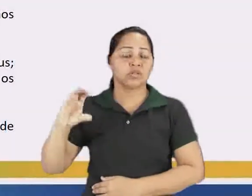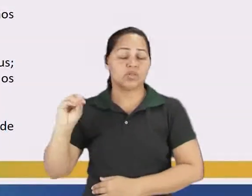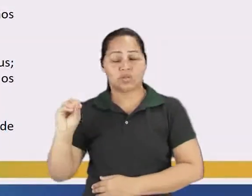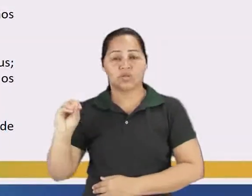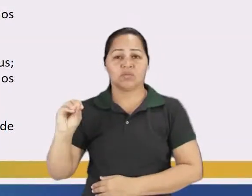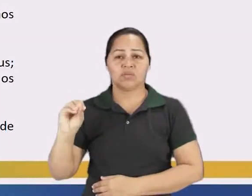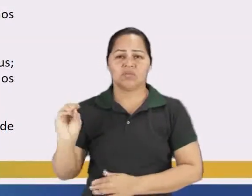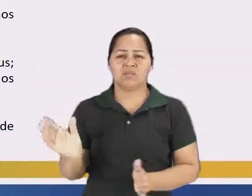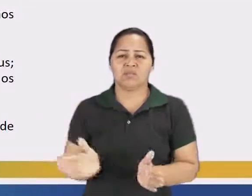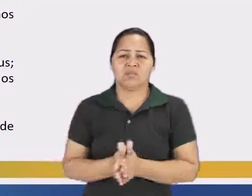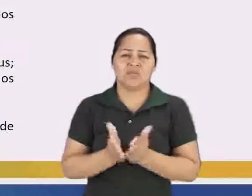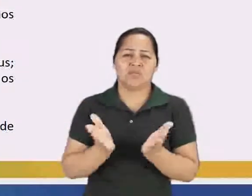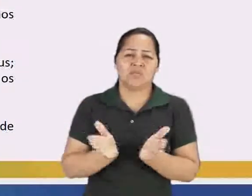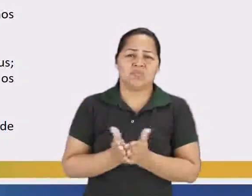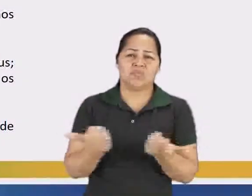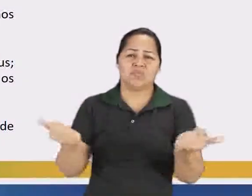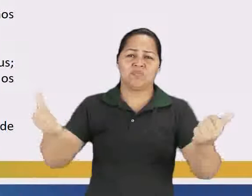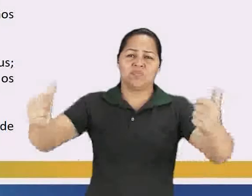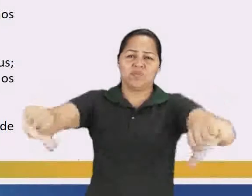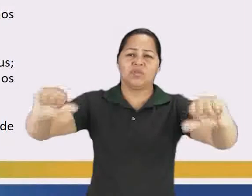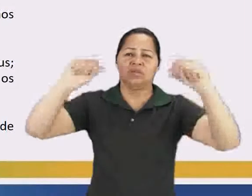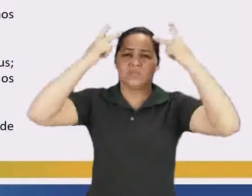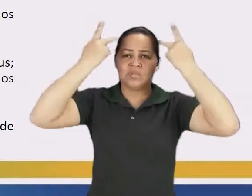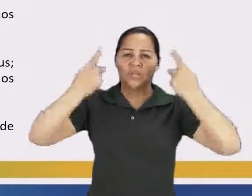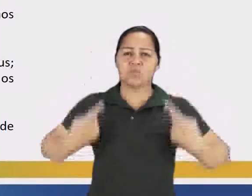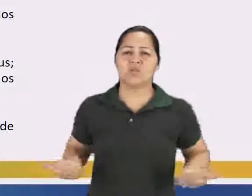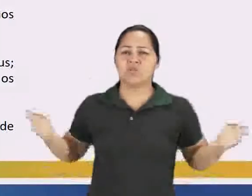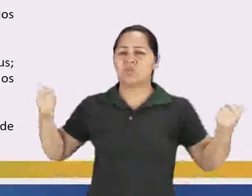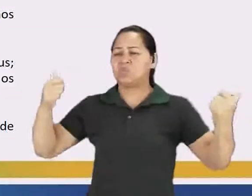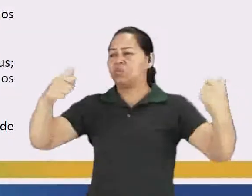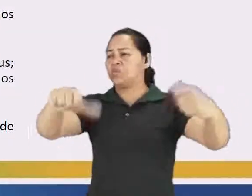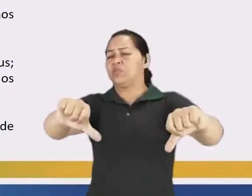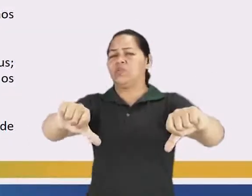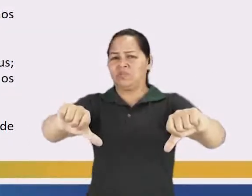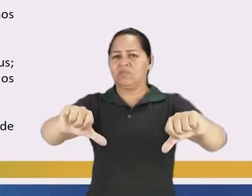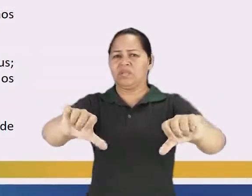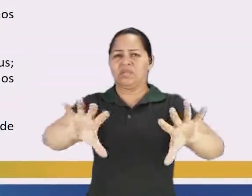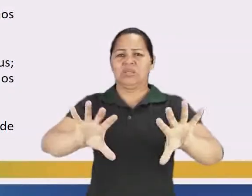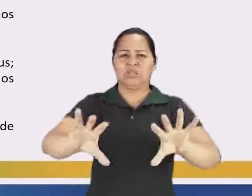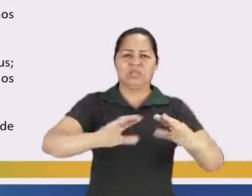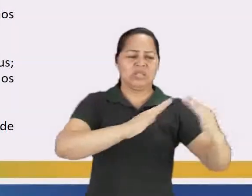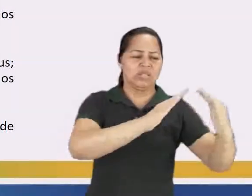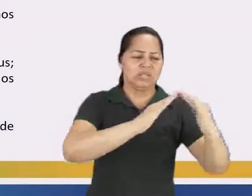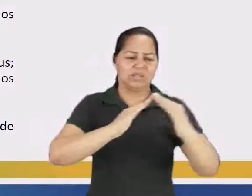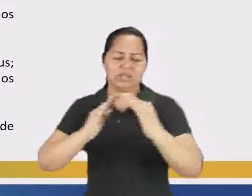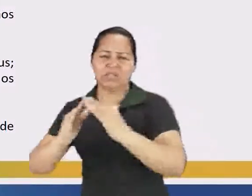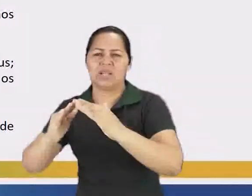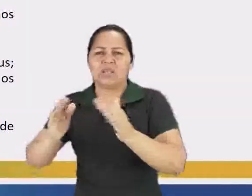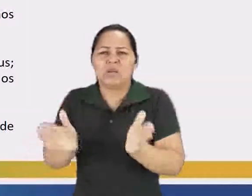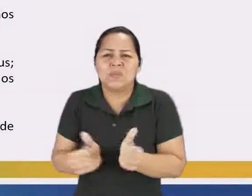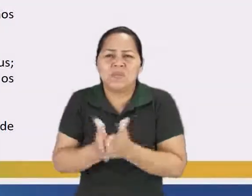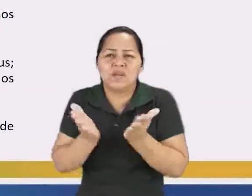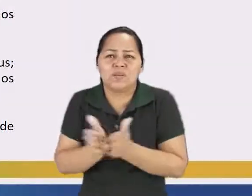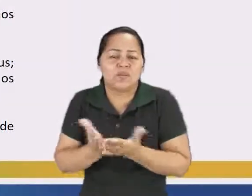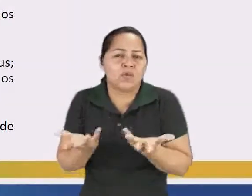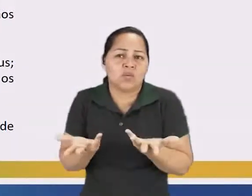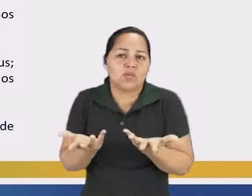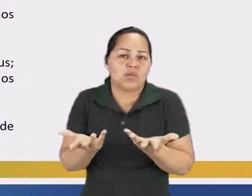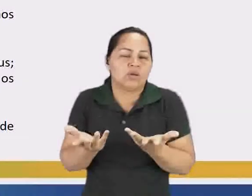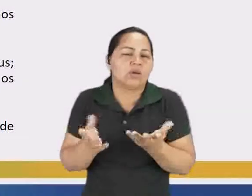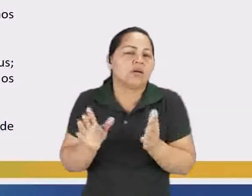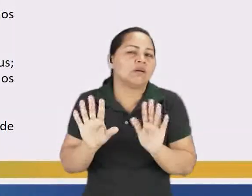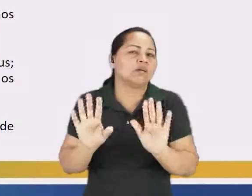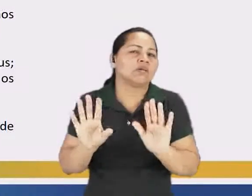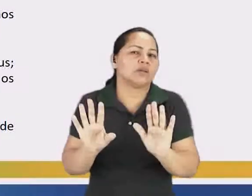de misérias materiais e humanas. Agora vem a pergunta. O que você deve raciocinar a partir dessa afirmação?